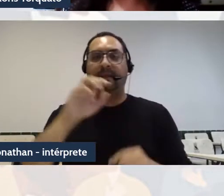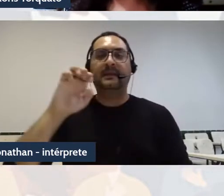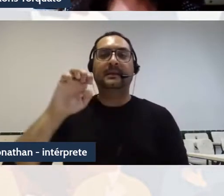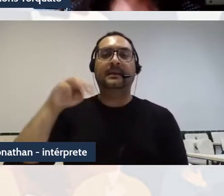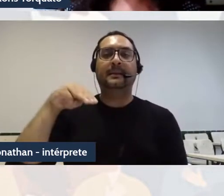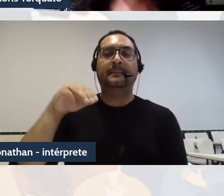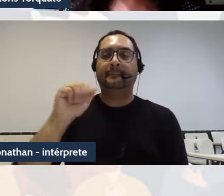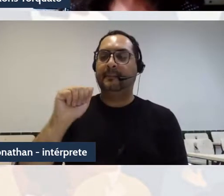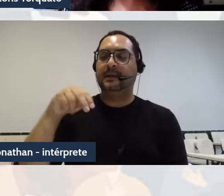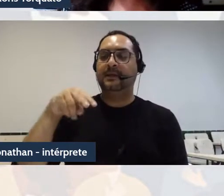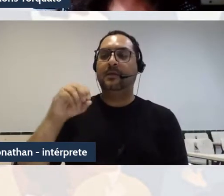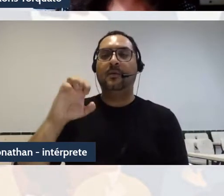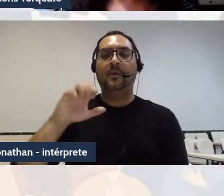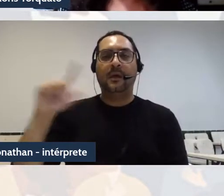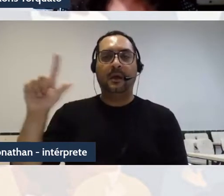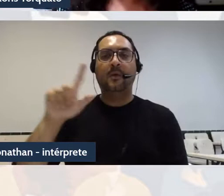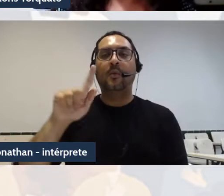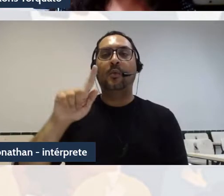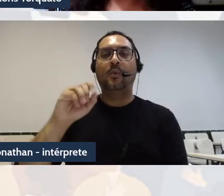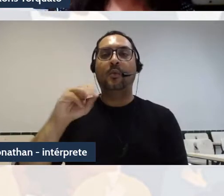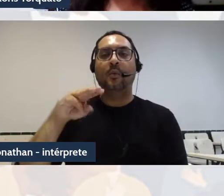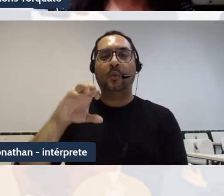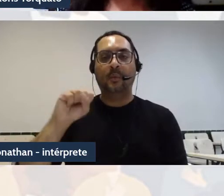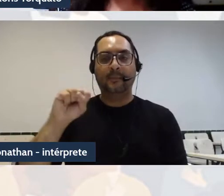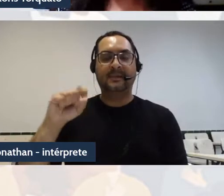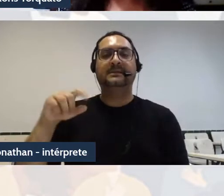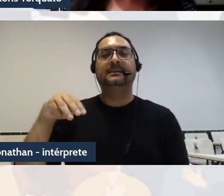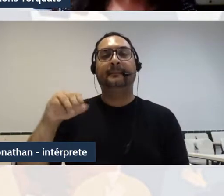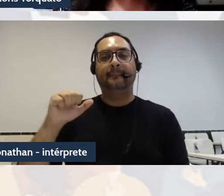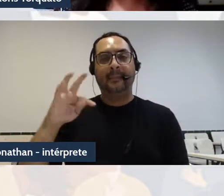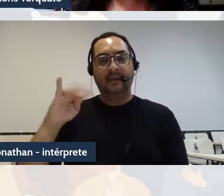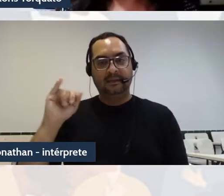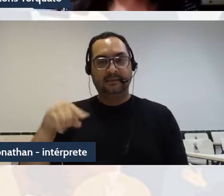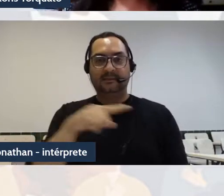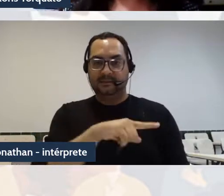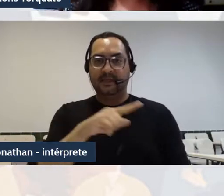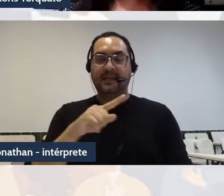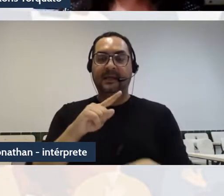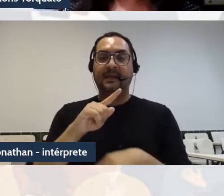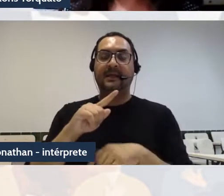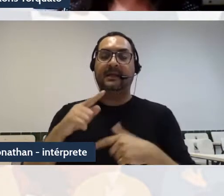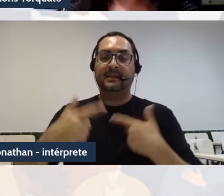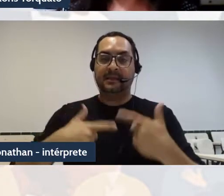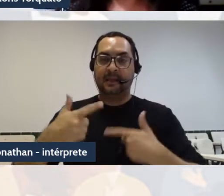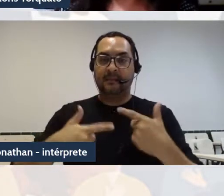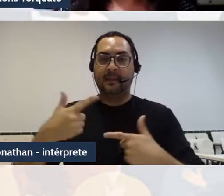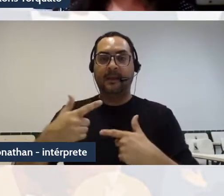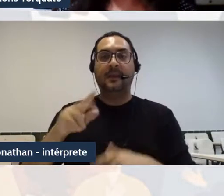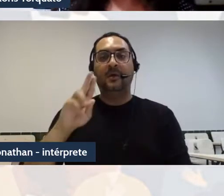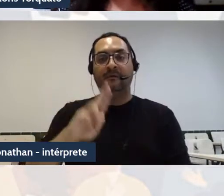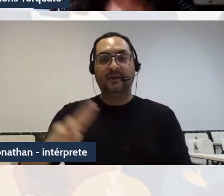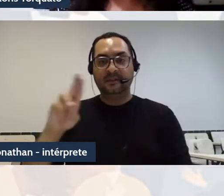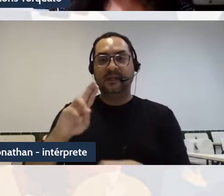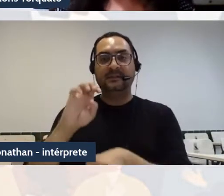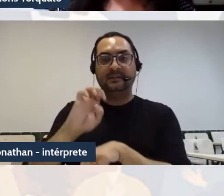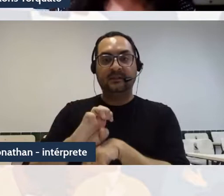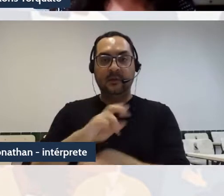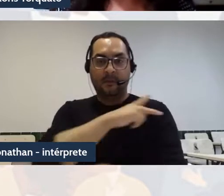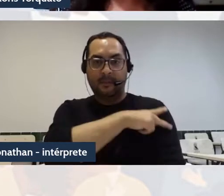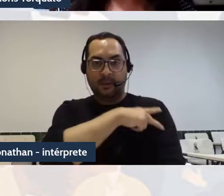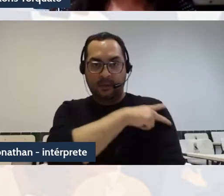Gomes Martins, da Estadual do Piauí, a Lívia Batista, da Federal da Bahia,